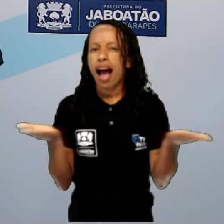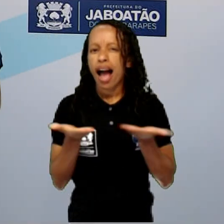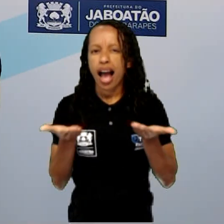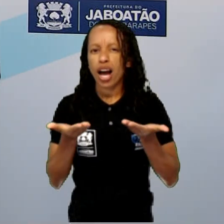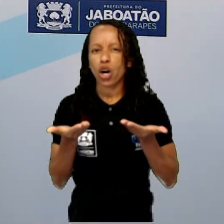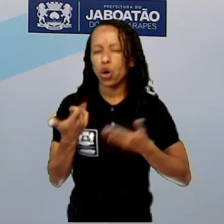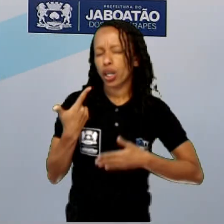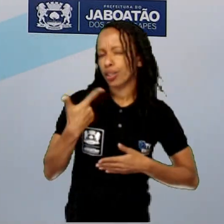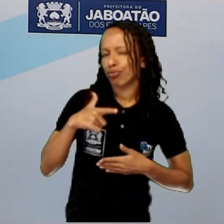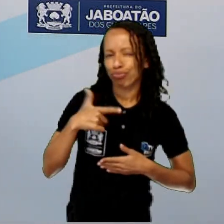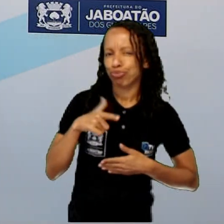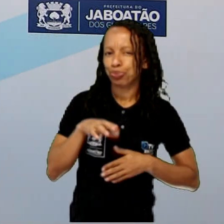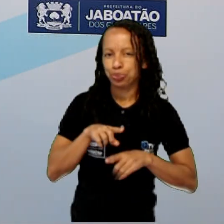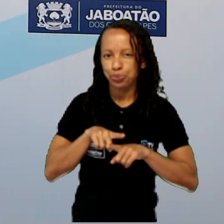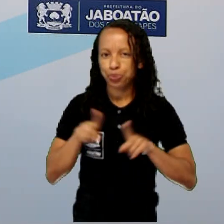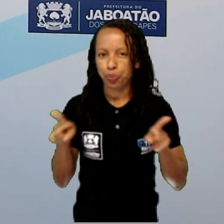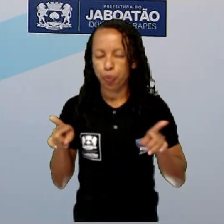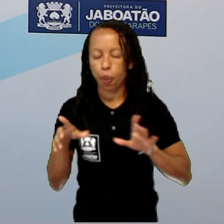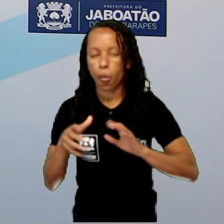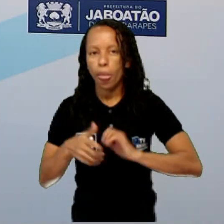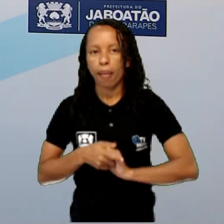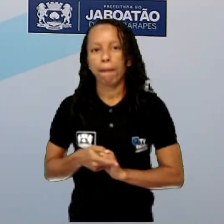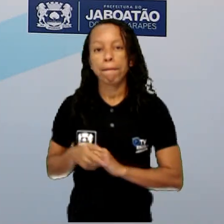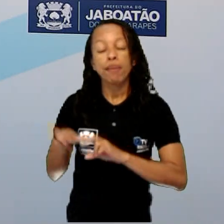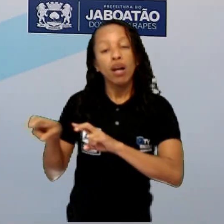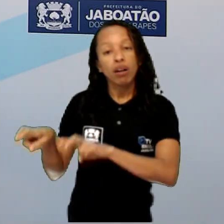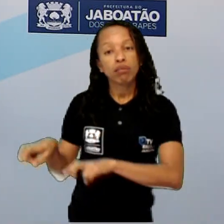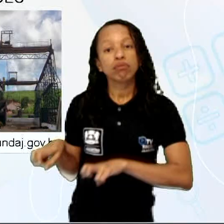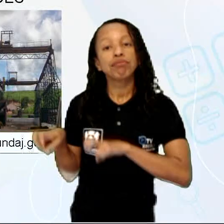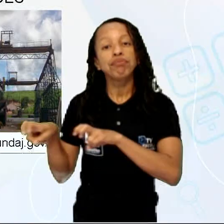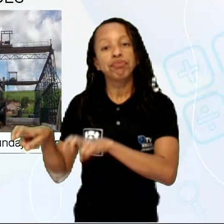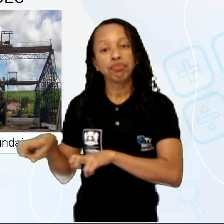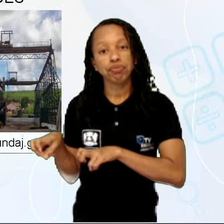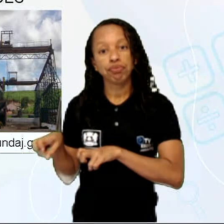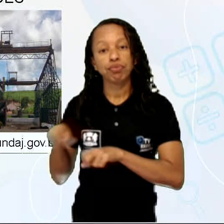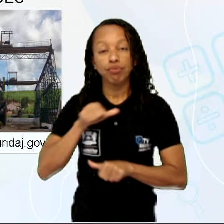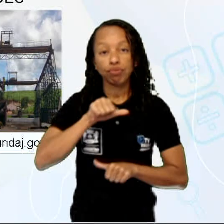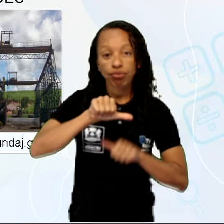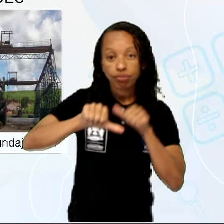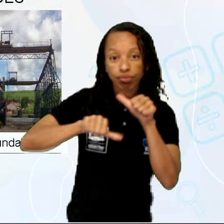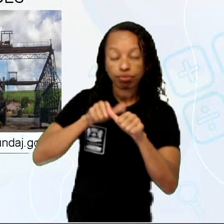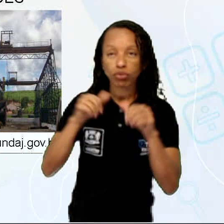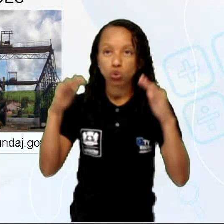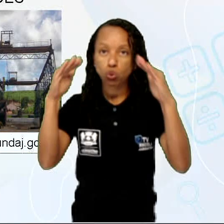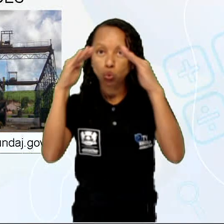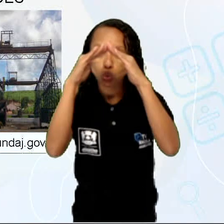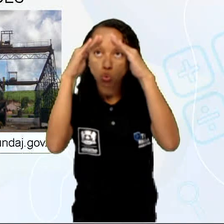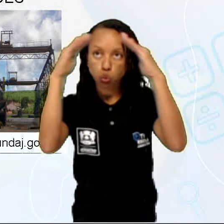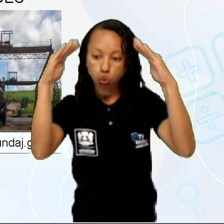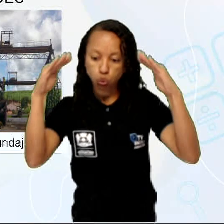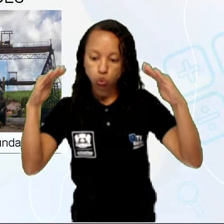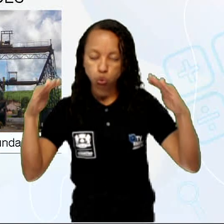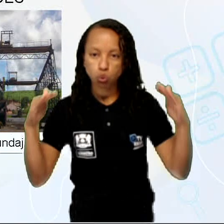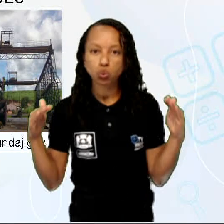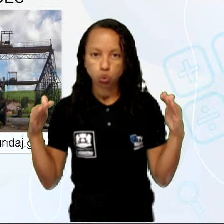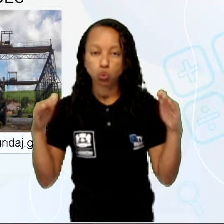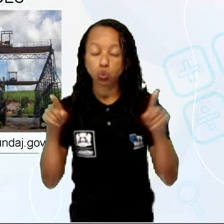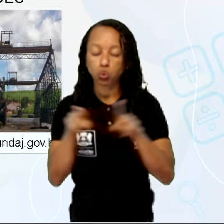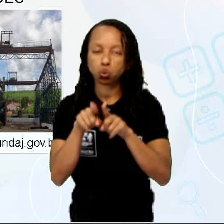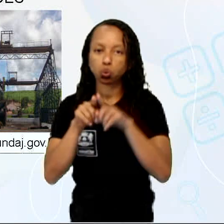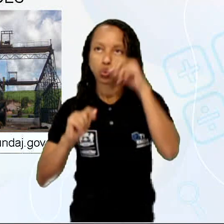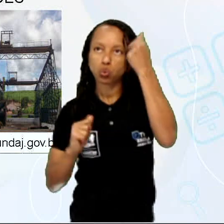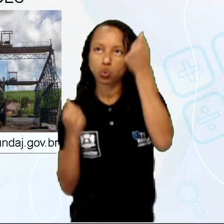esse nome engenho São João Batista se transformou em casarão de Bulhões e na usina